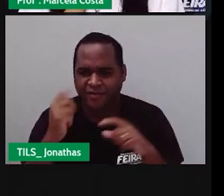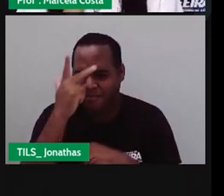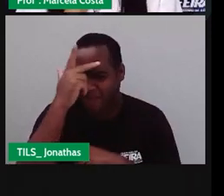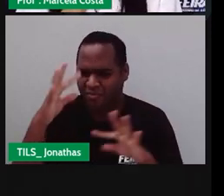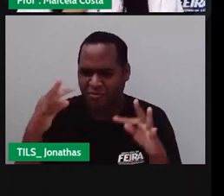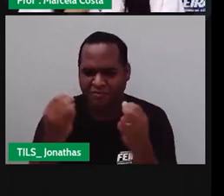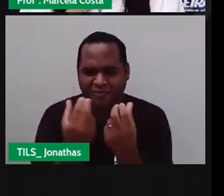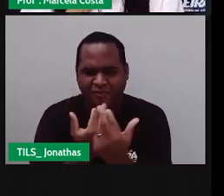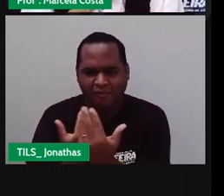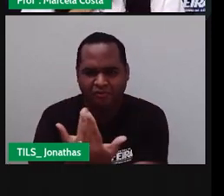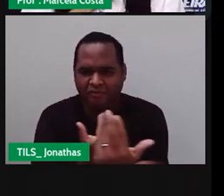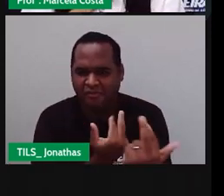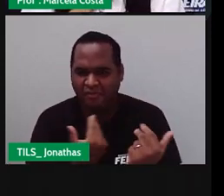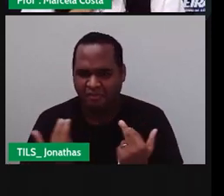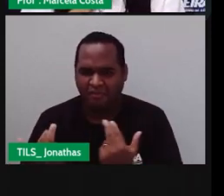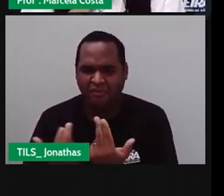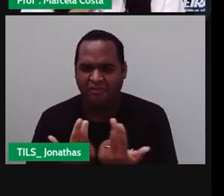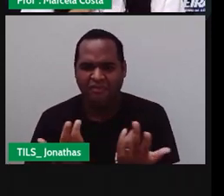Seria legal?